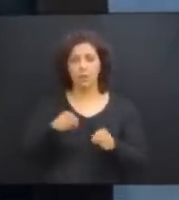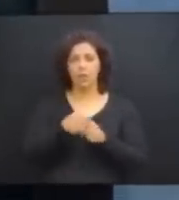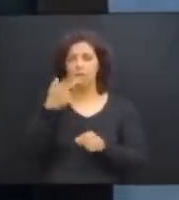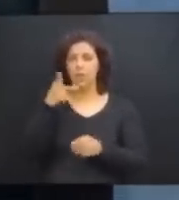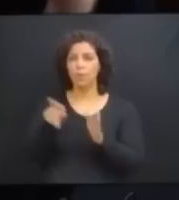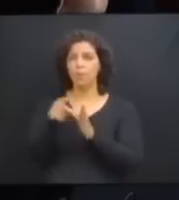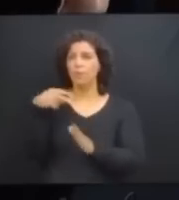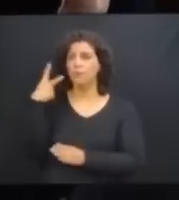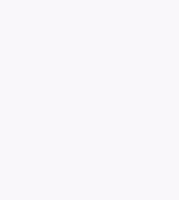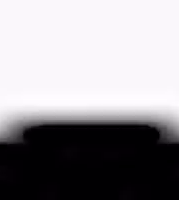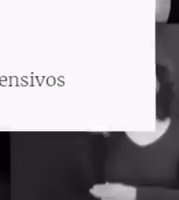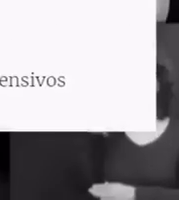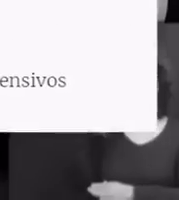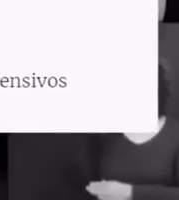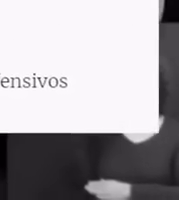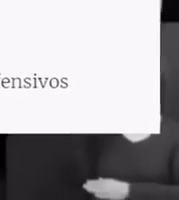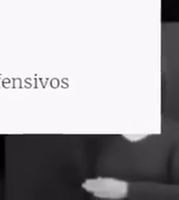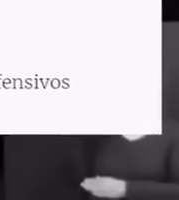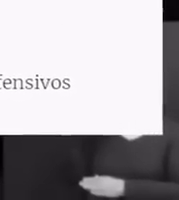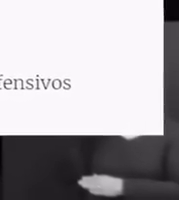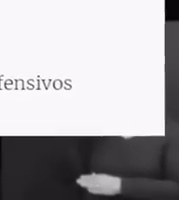foi um vereador na tribuna e levou o documento.